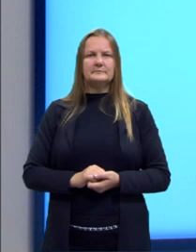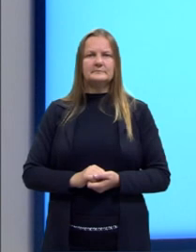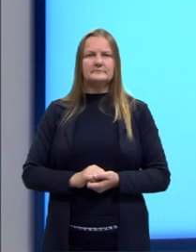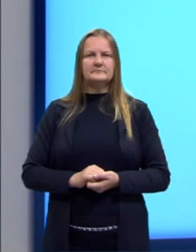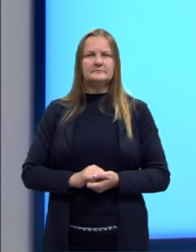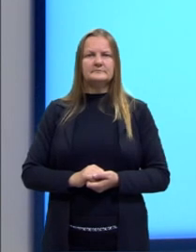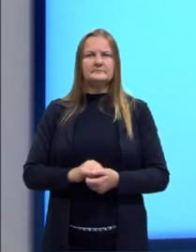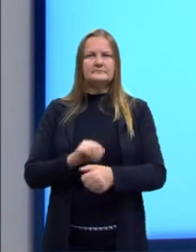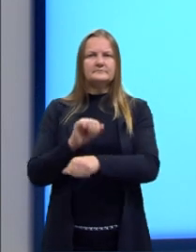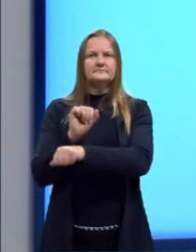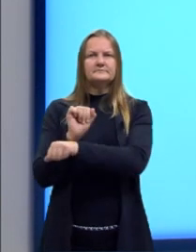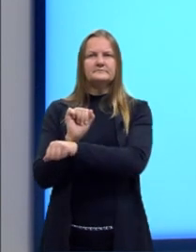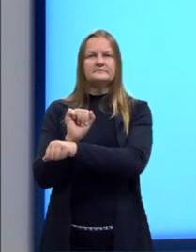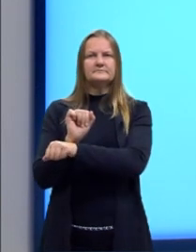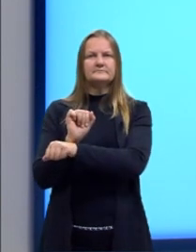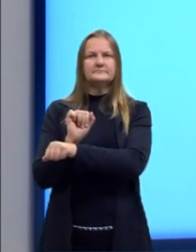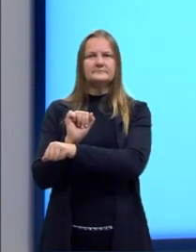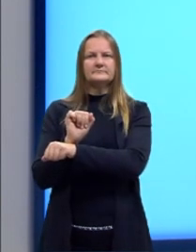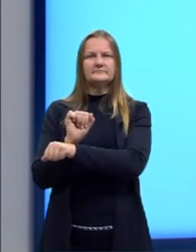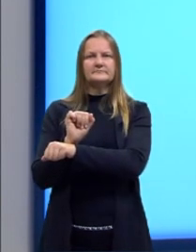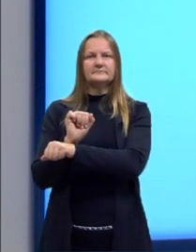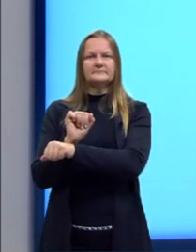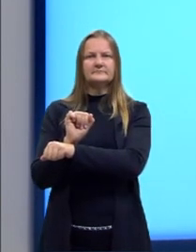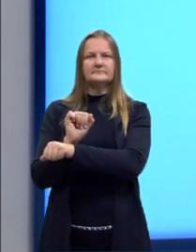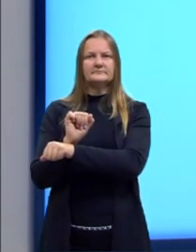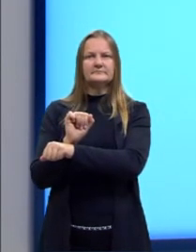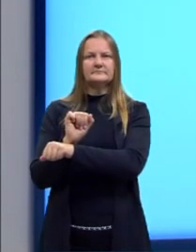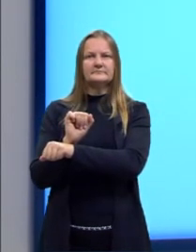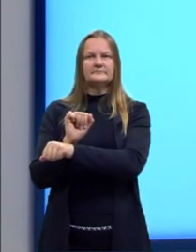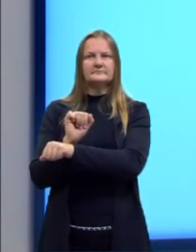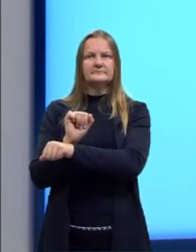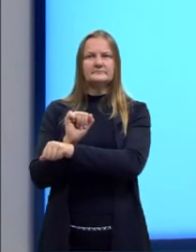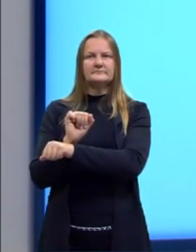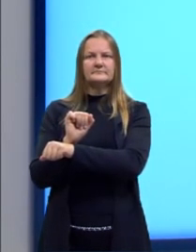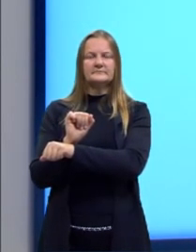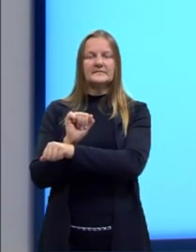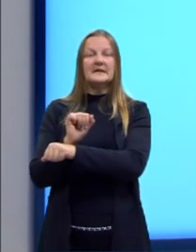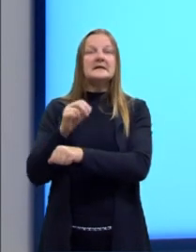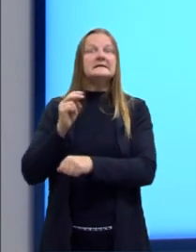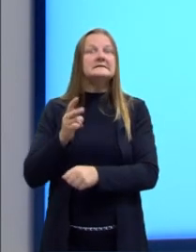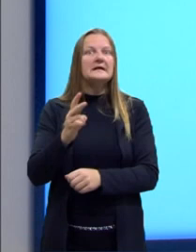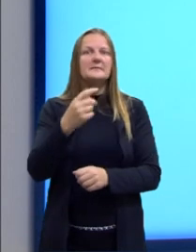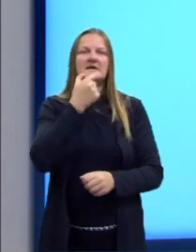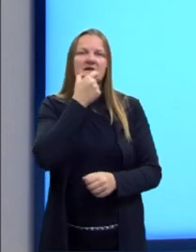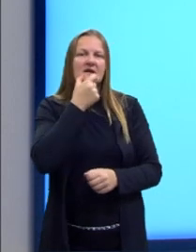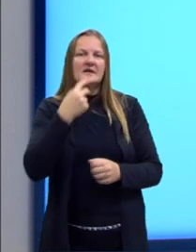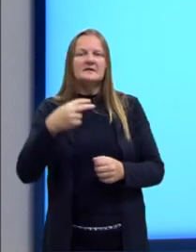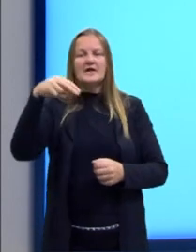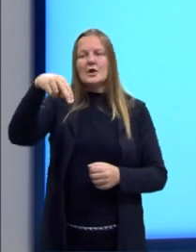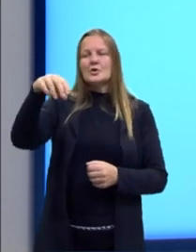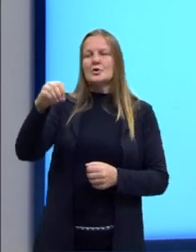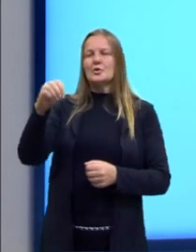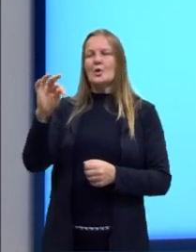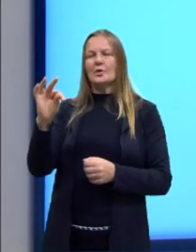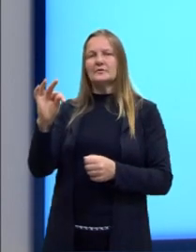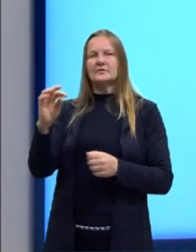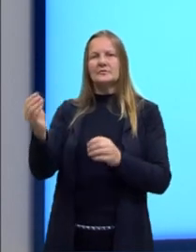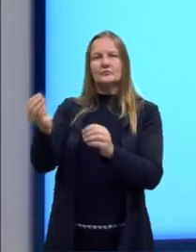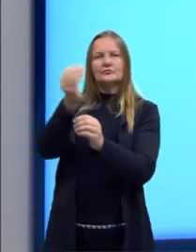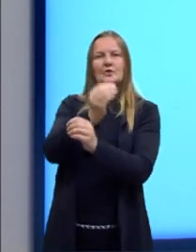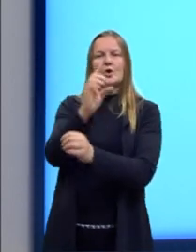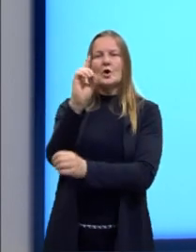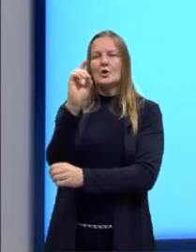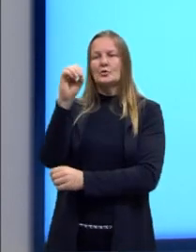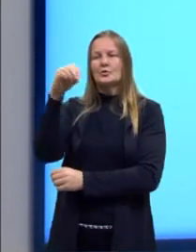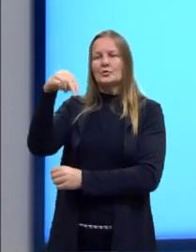simples eu uso do ou das? Para fazer a negativa eu tenho que colocar o not, é o auxiliar, lembram disso? Então, olha o don't